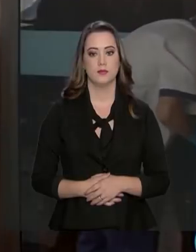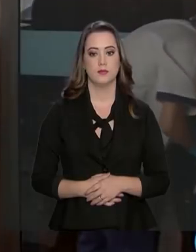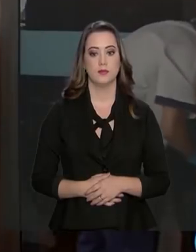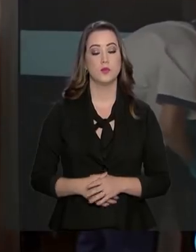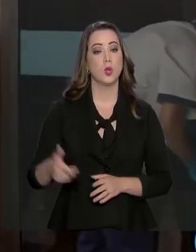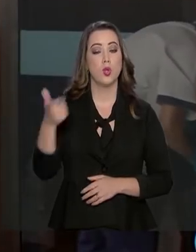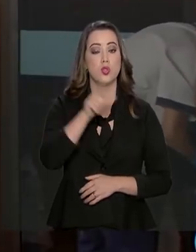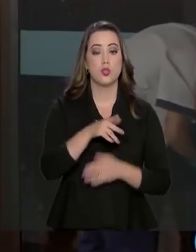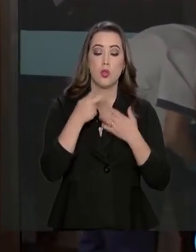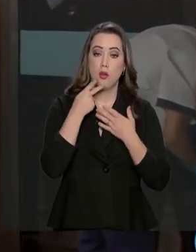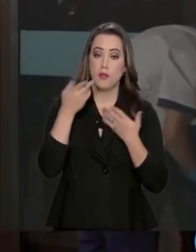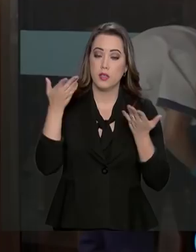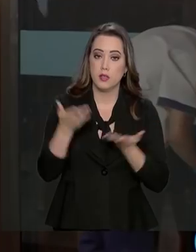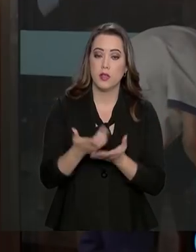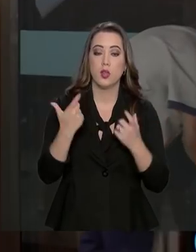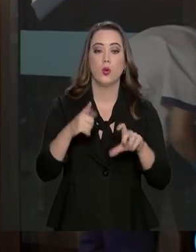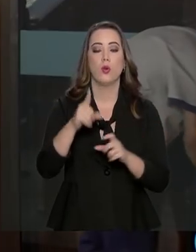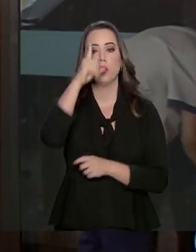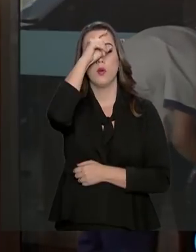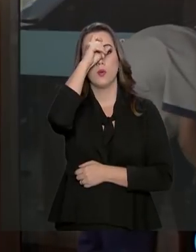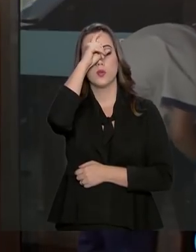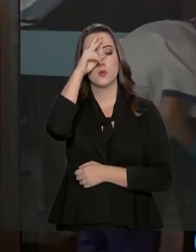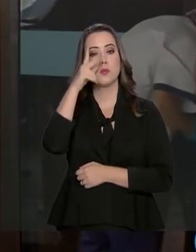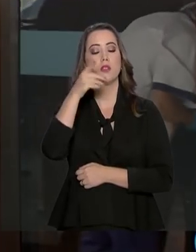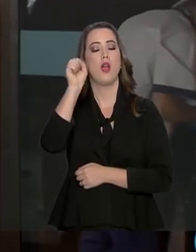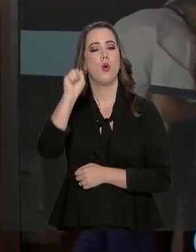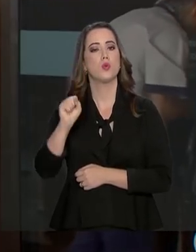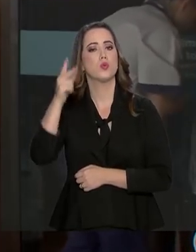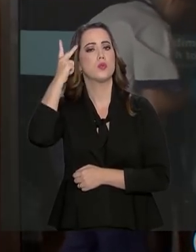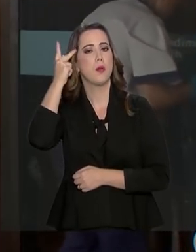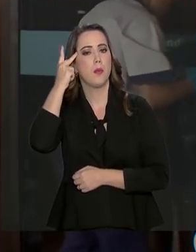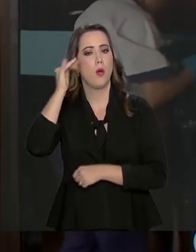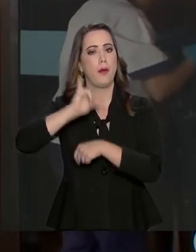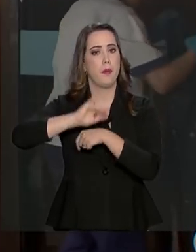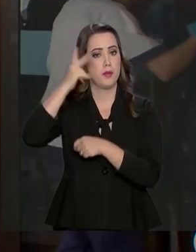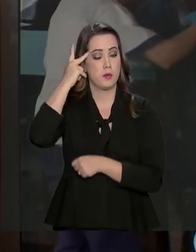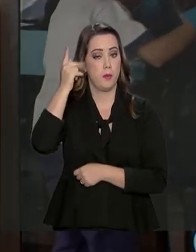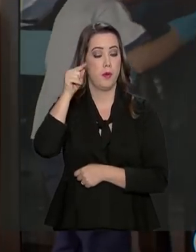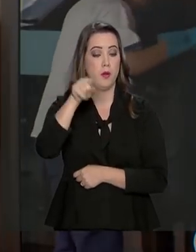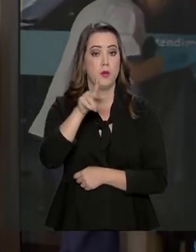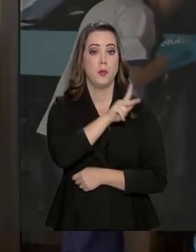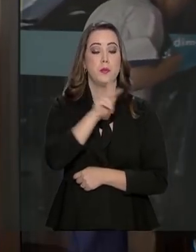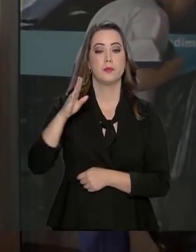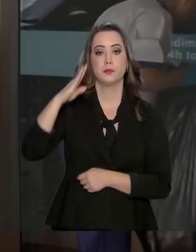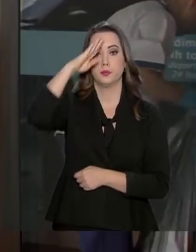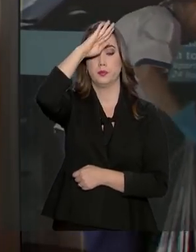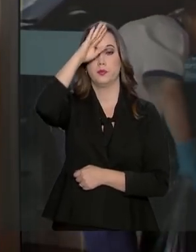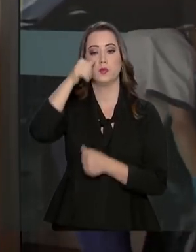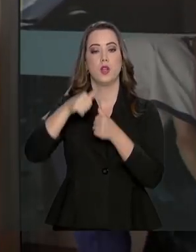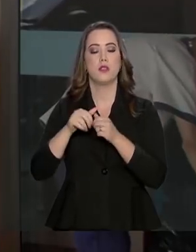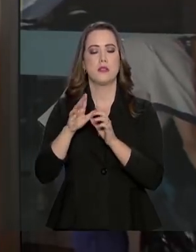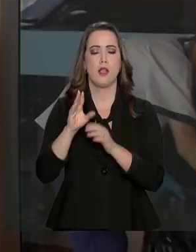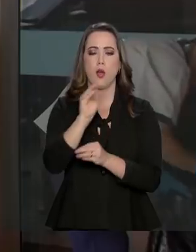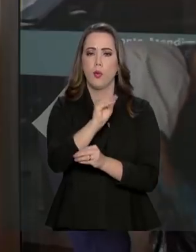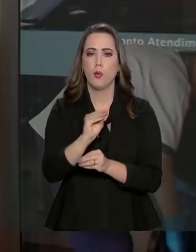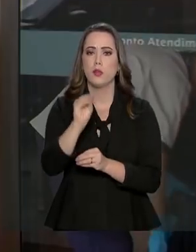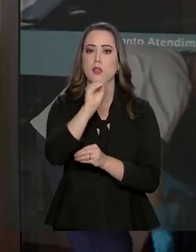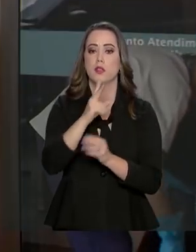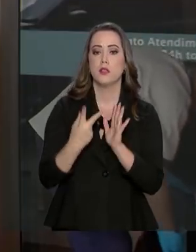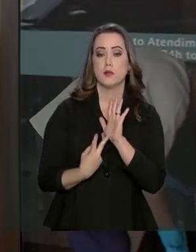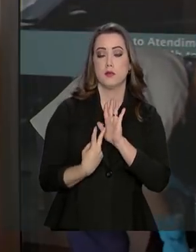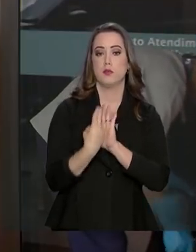Voltamos a falar do hospital Albert Einstein na zona sul da capital paulista onde o presidente Jair Bolsonaro se recupera da